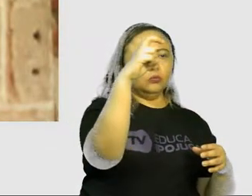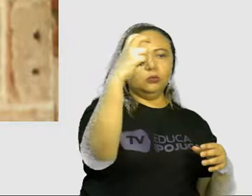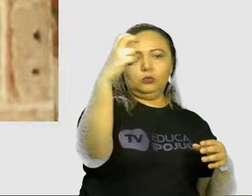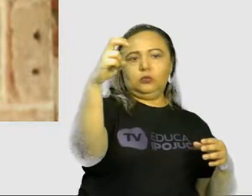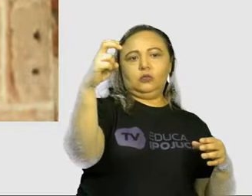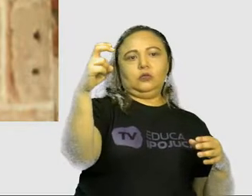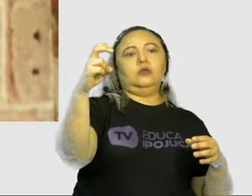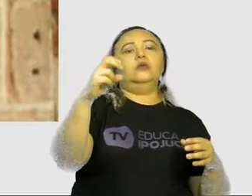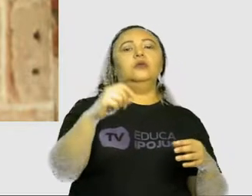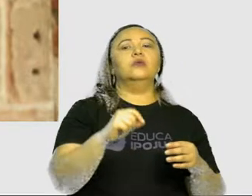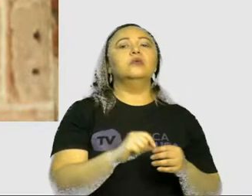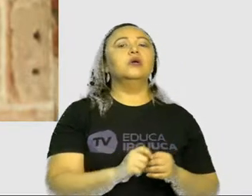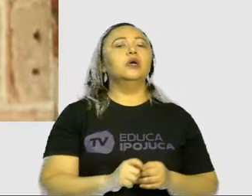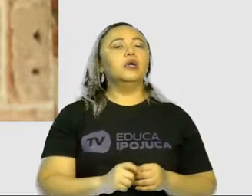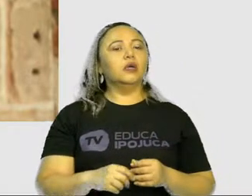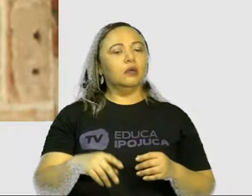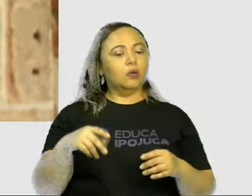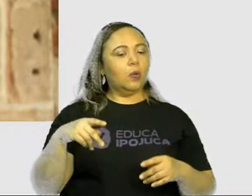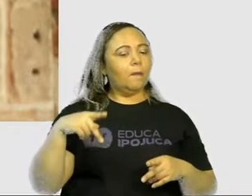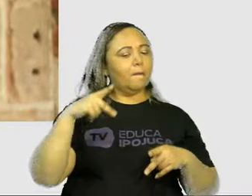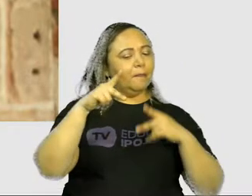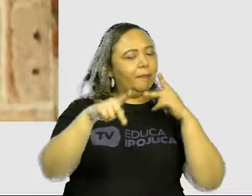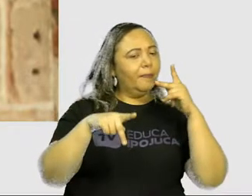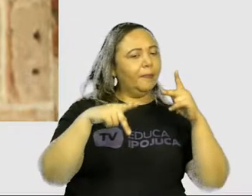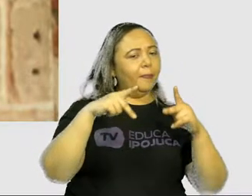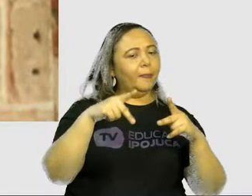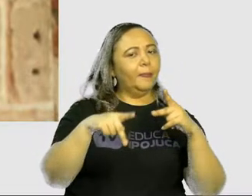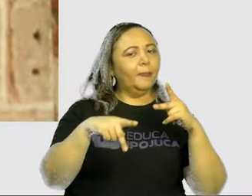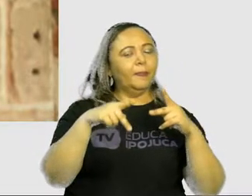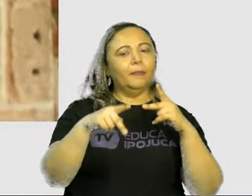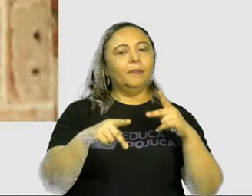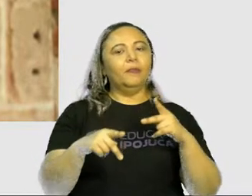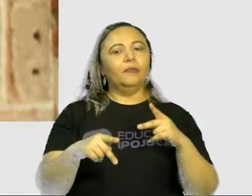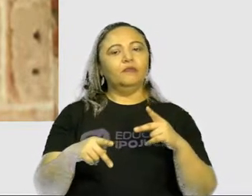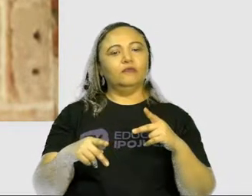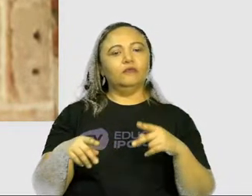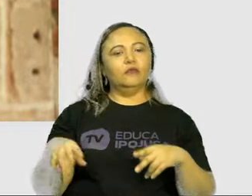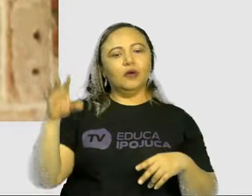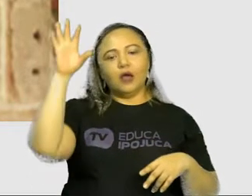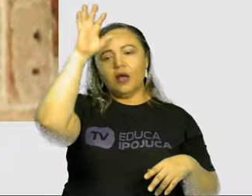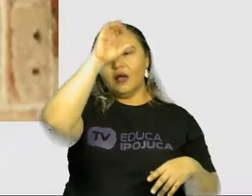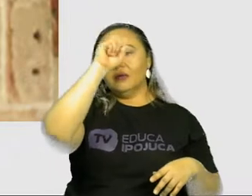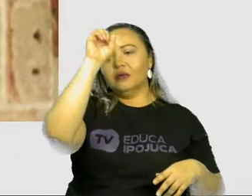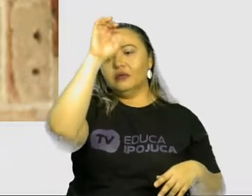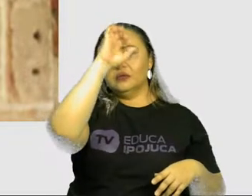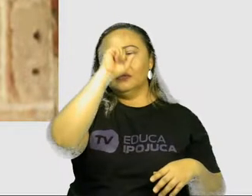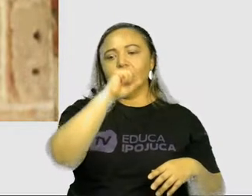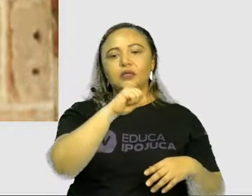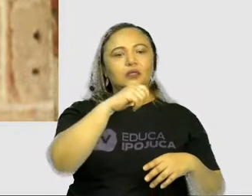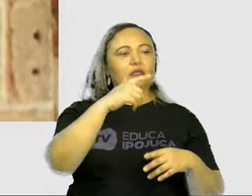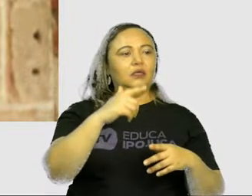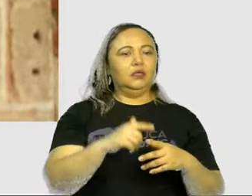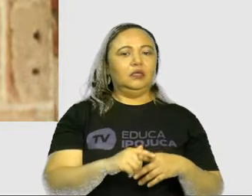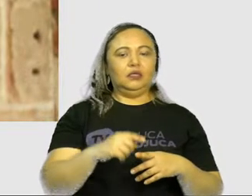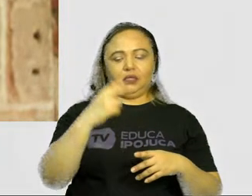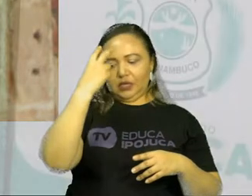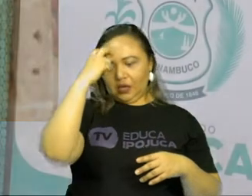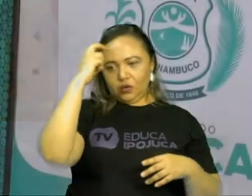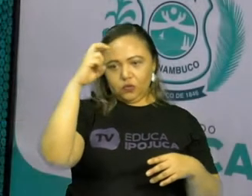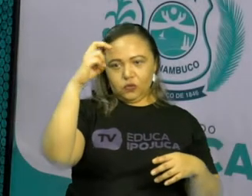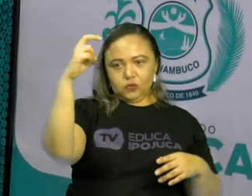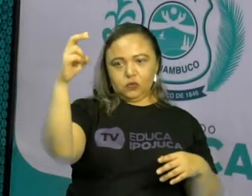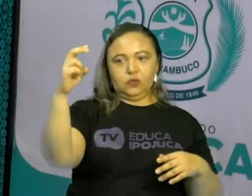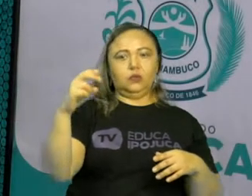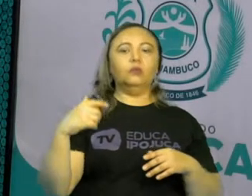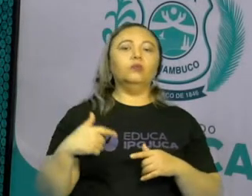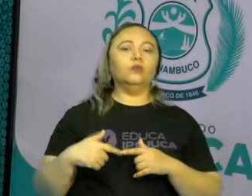experiências e ações de seu povo, colaborando assim com a cultura e a história de